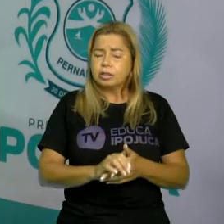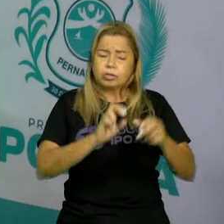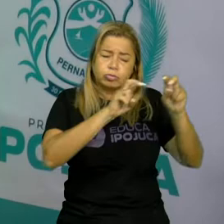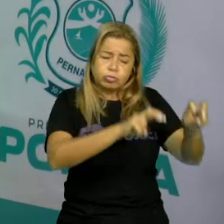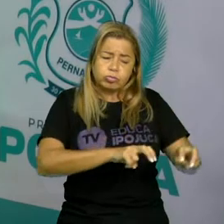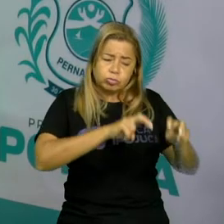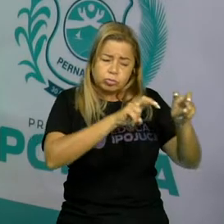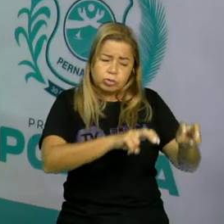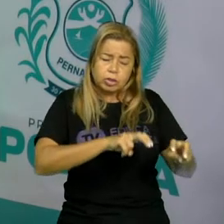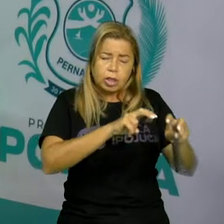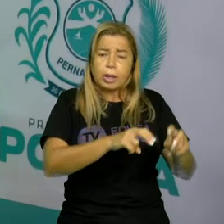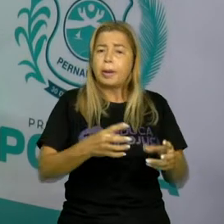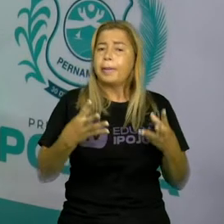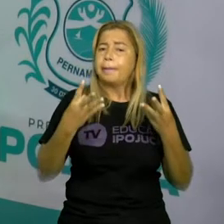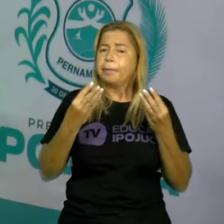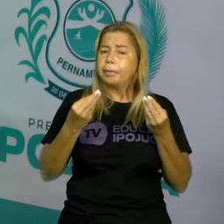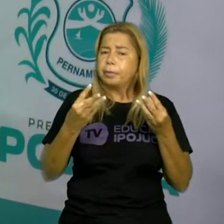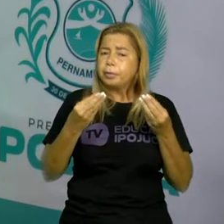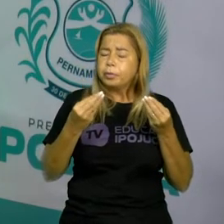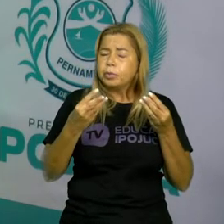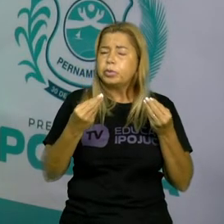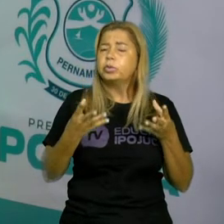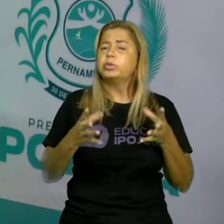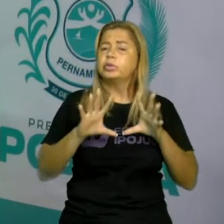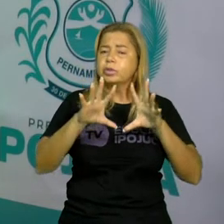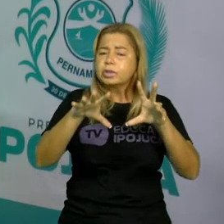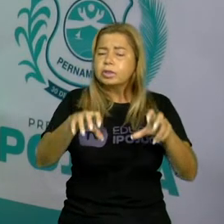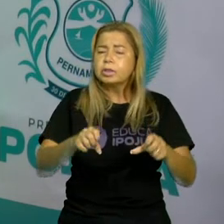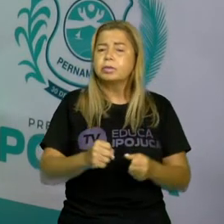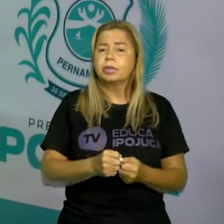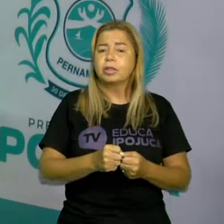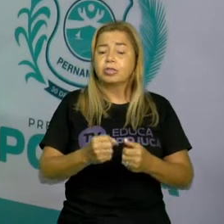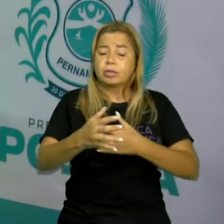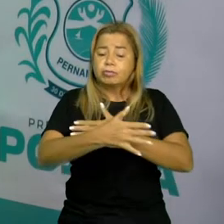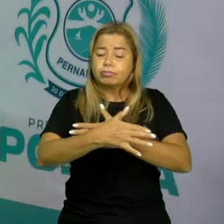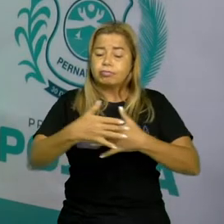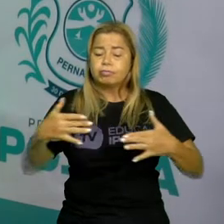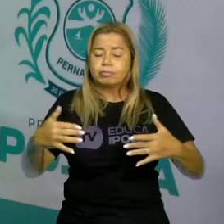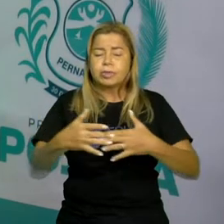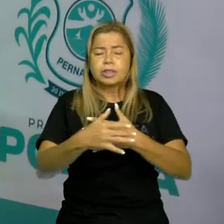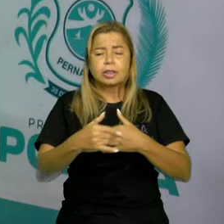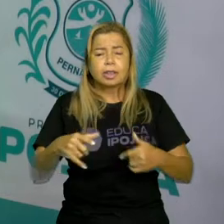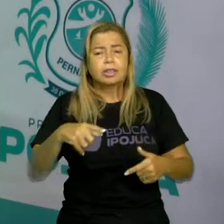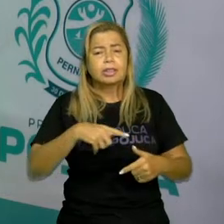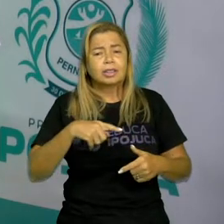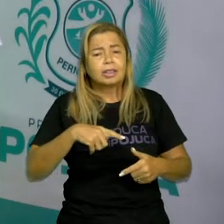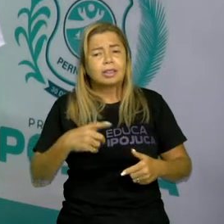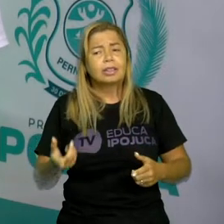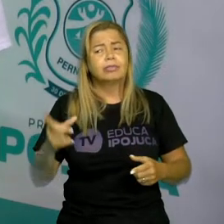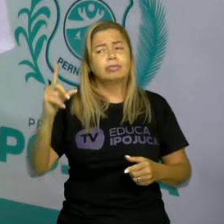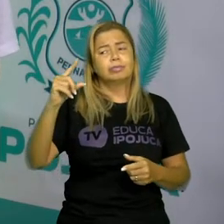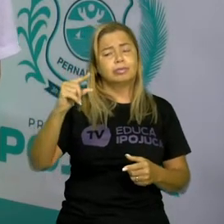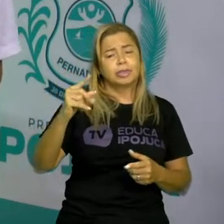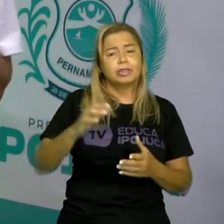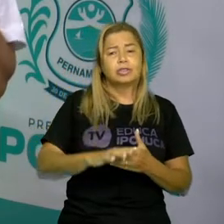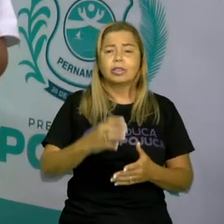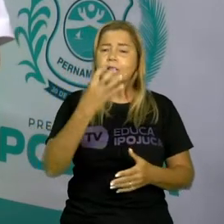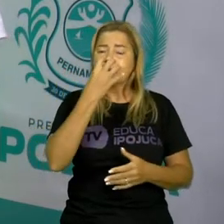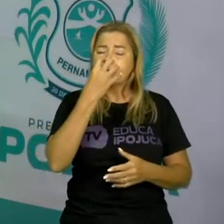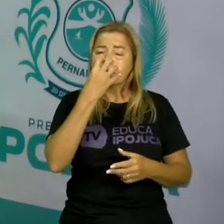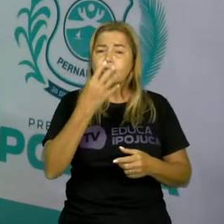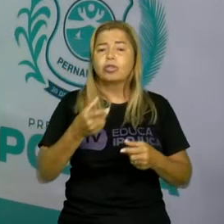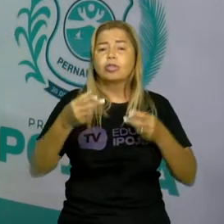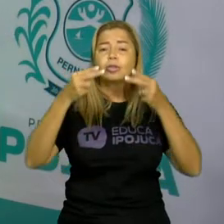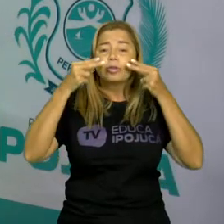maior. Já na área urbana, a gente é menos, né? A gente vê muitos gatinhos, muitos cachorros. Mas